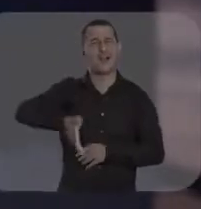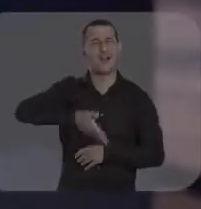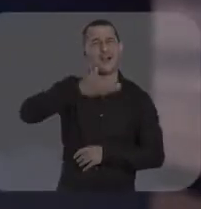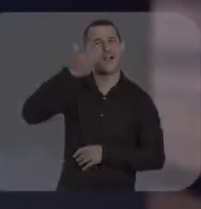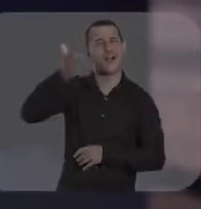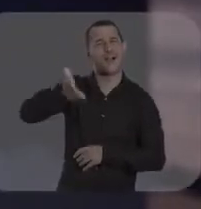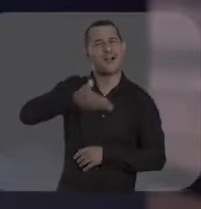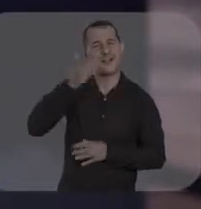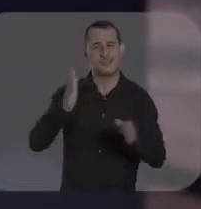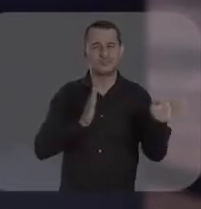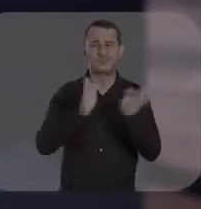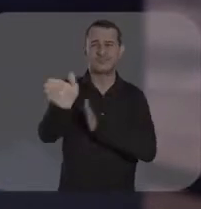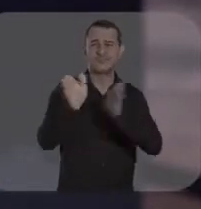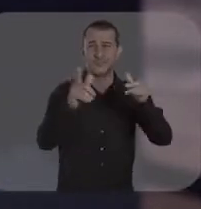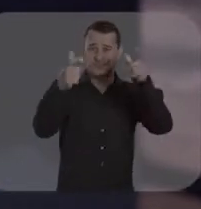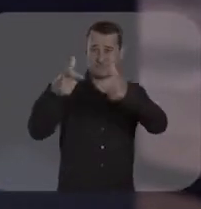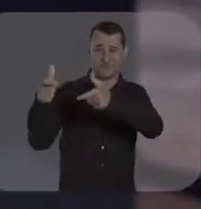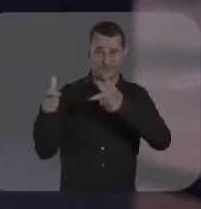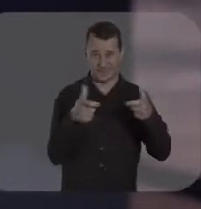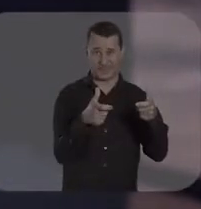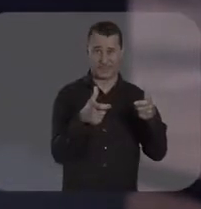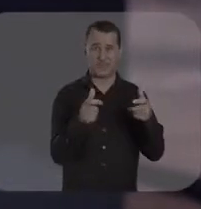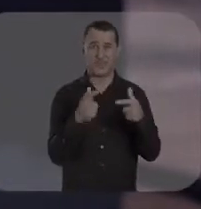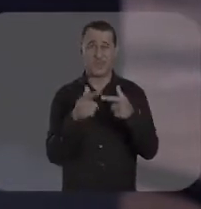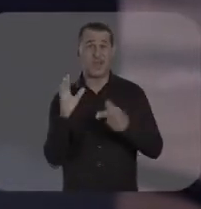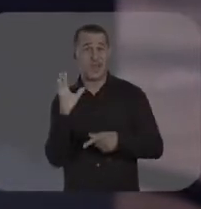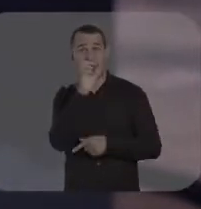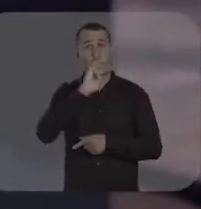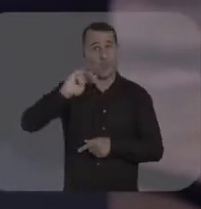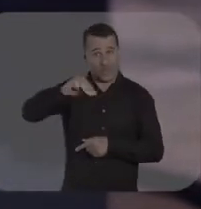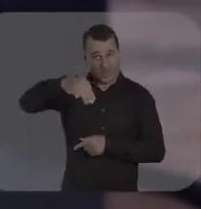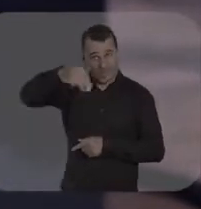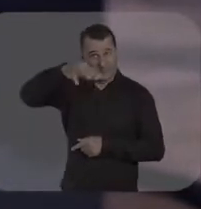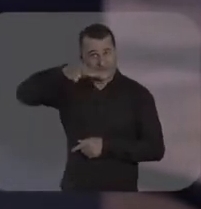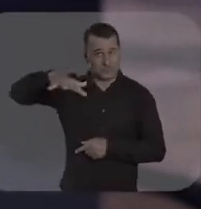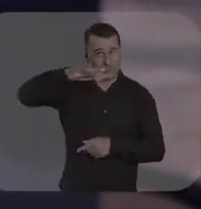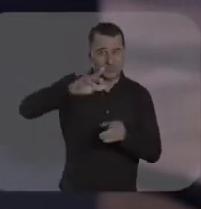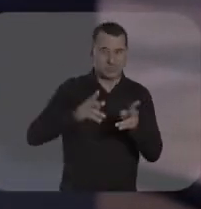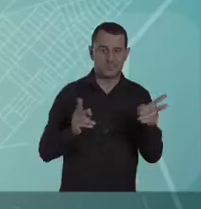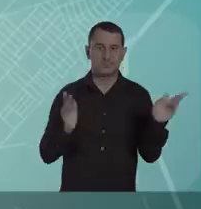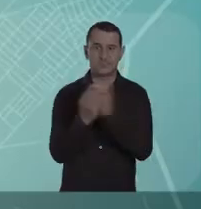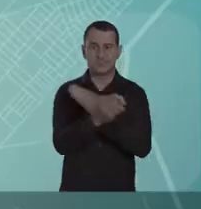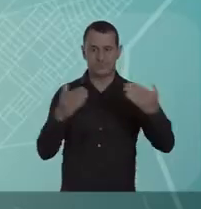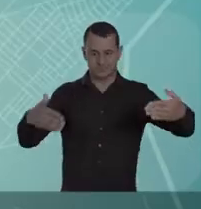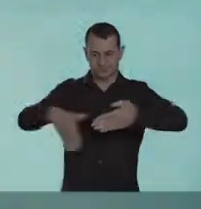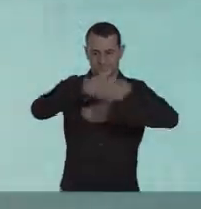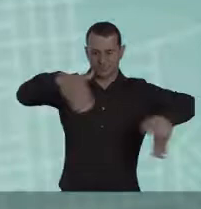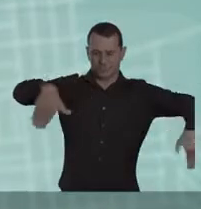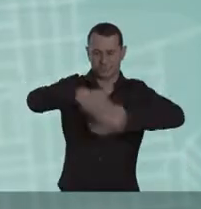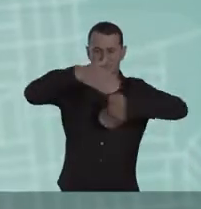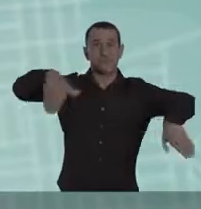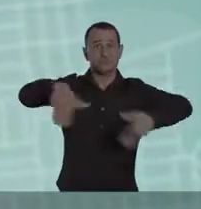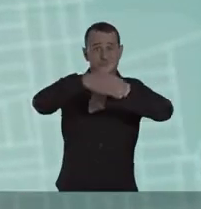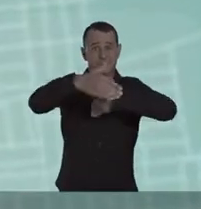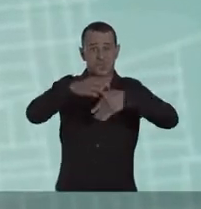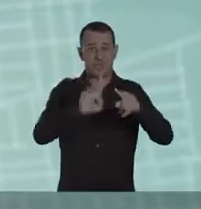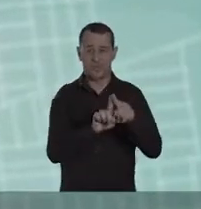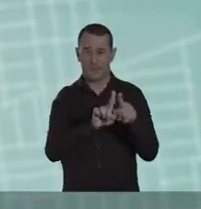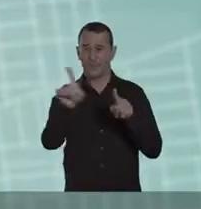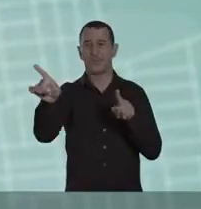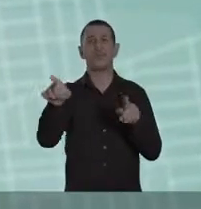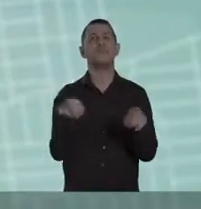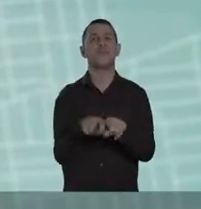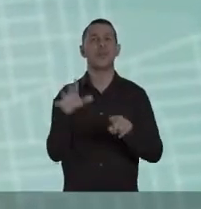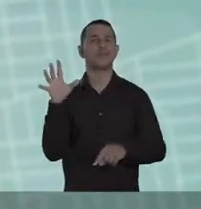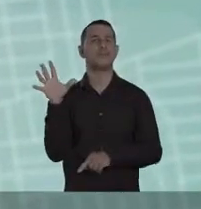ligações entre regiões, o que facilitará o acesso aos bairros. O novo acesso às Moreninhas com